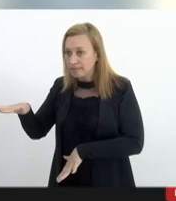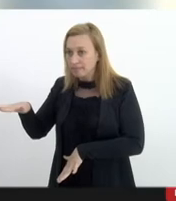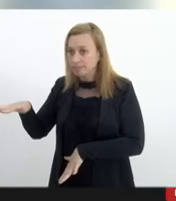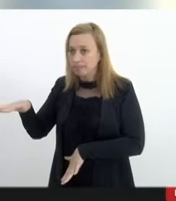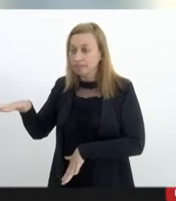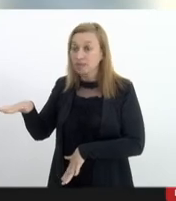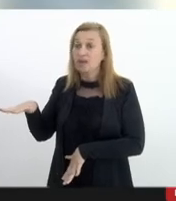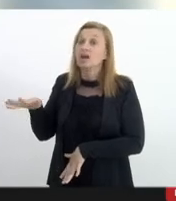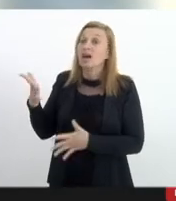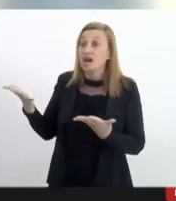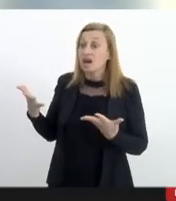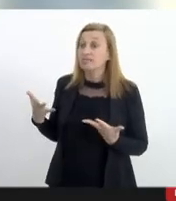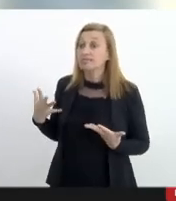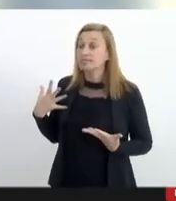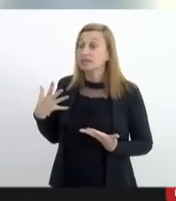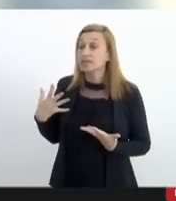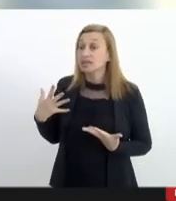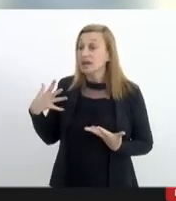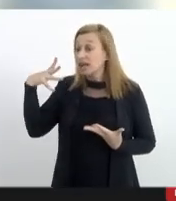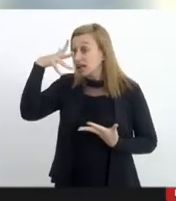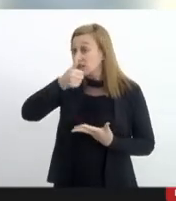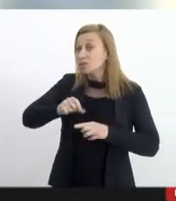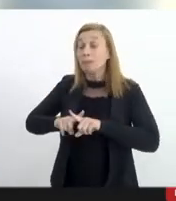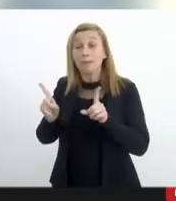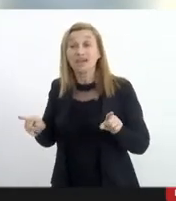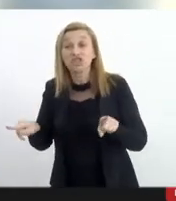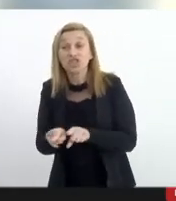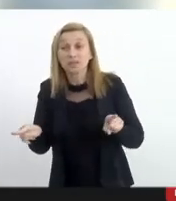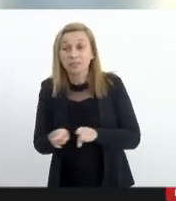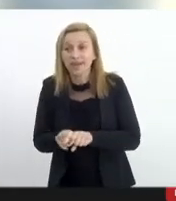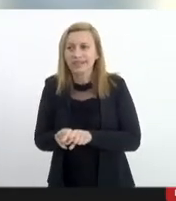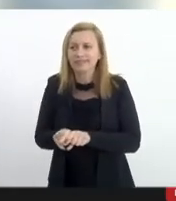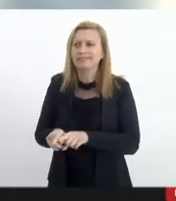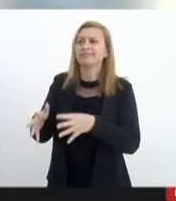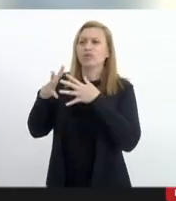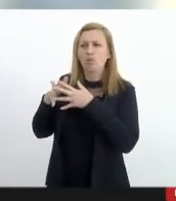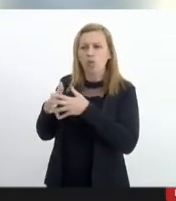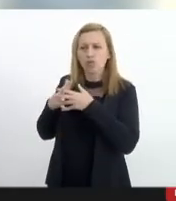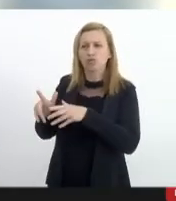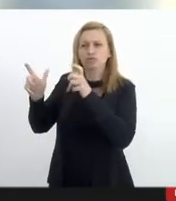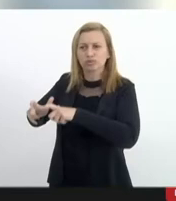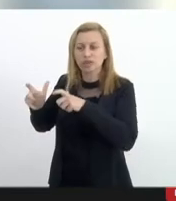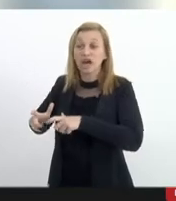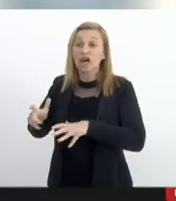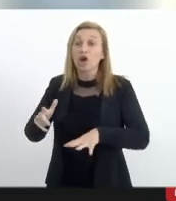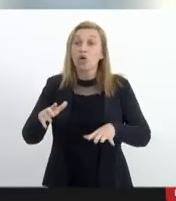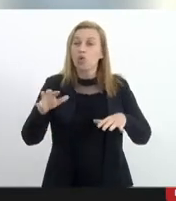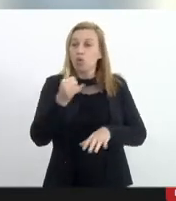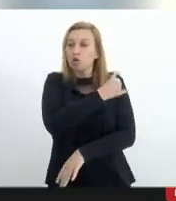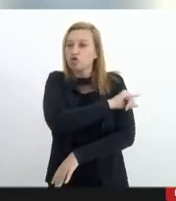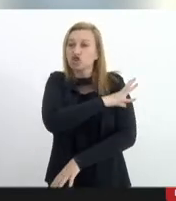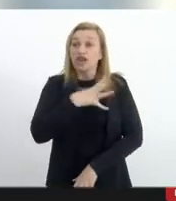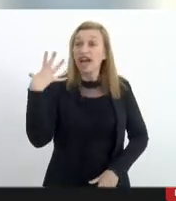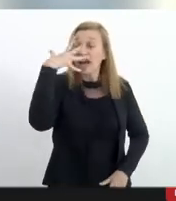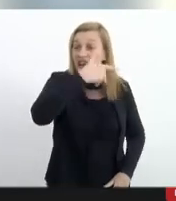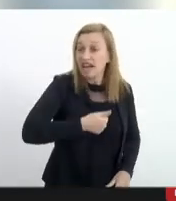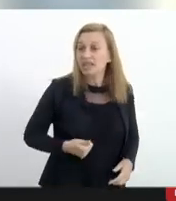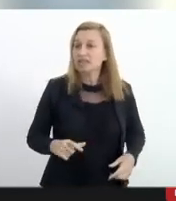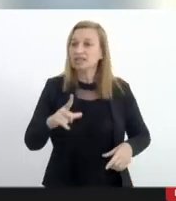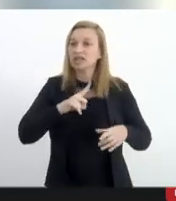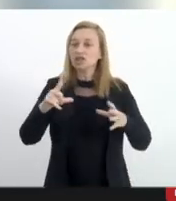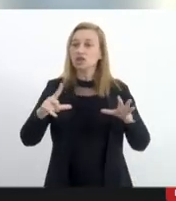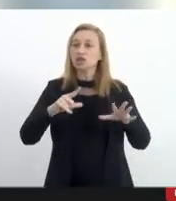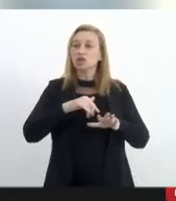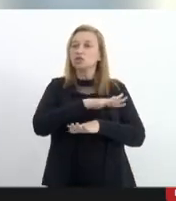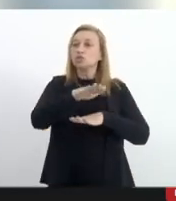é a nossa beleza mas também é a nossa maior complexidade o Rio de Janeiro ele é belo porque ele congrega todas as classes sociais